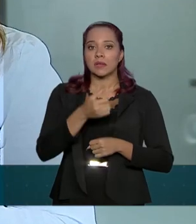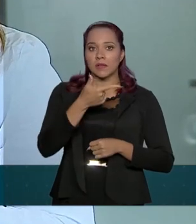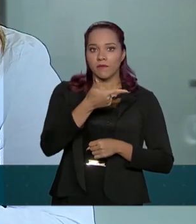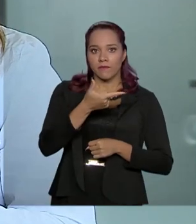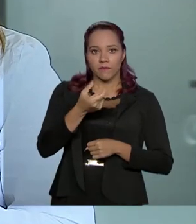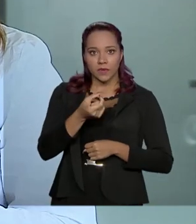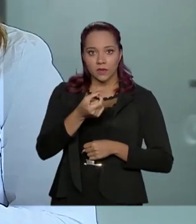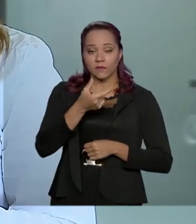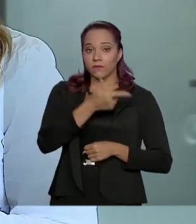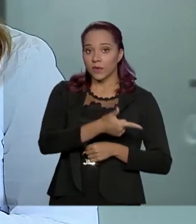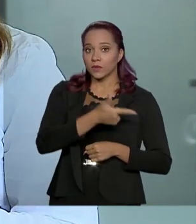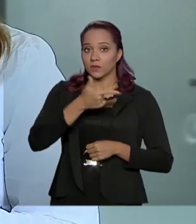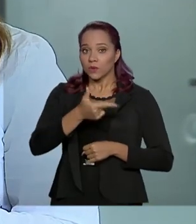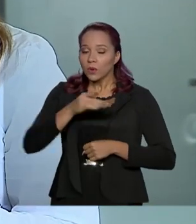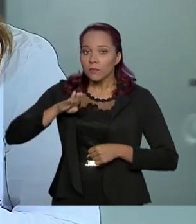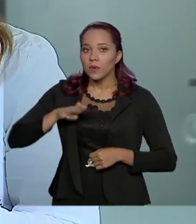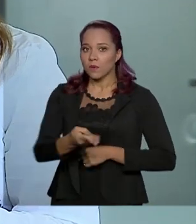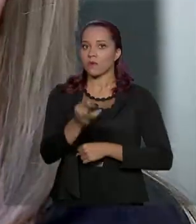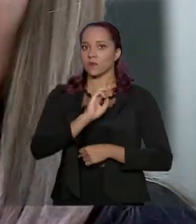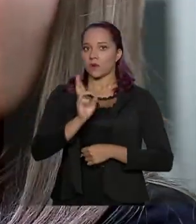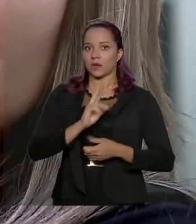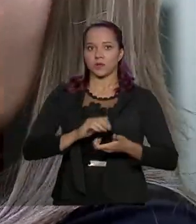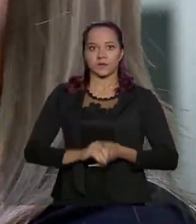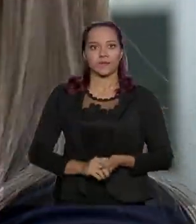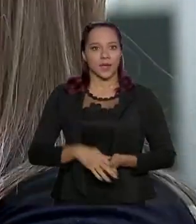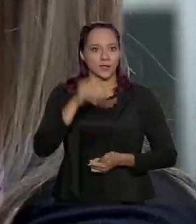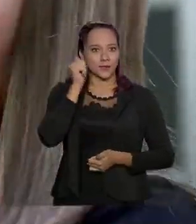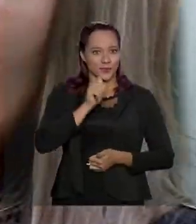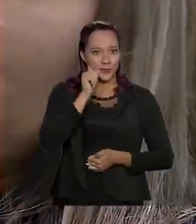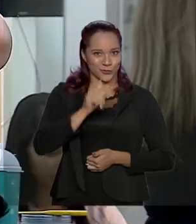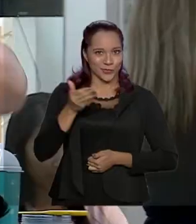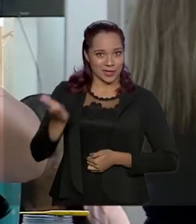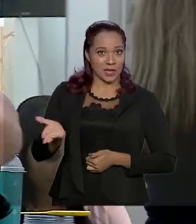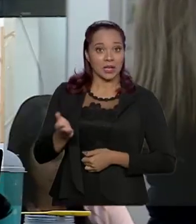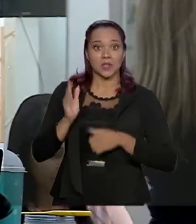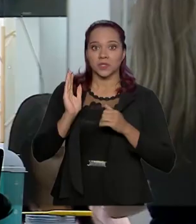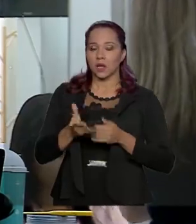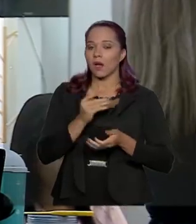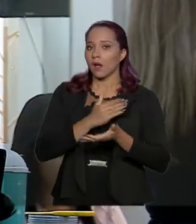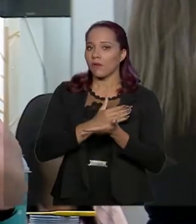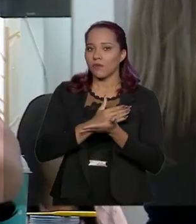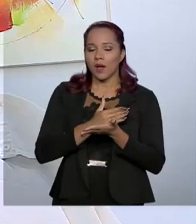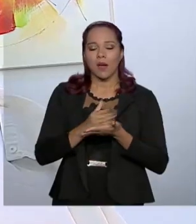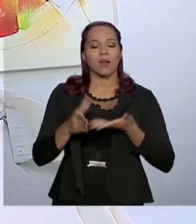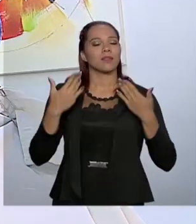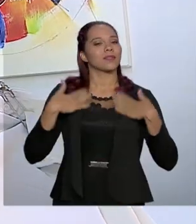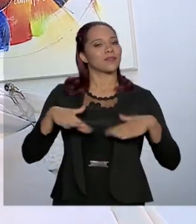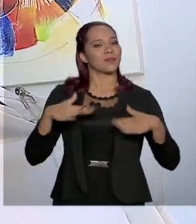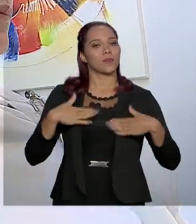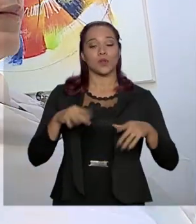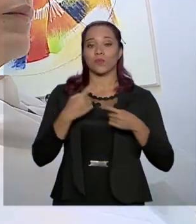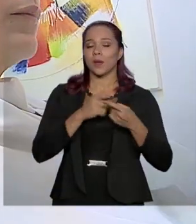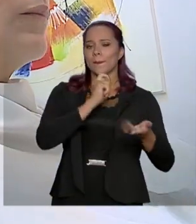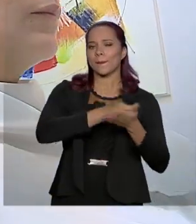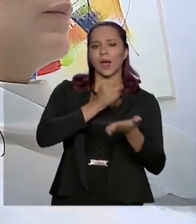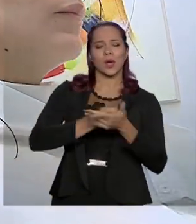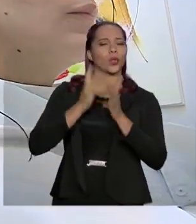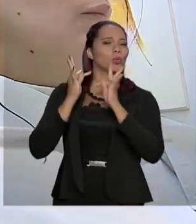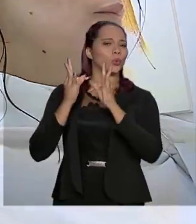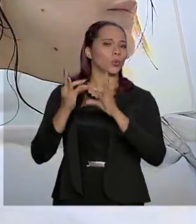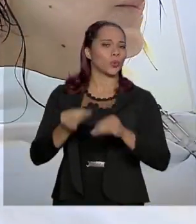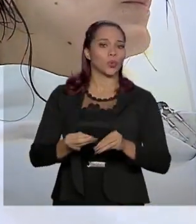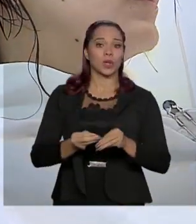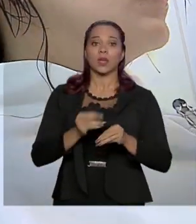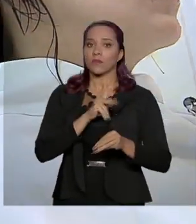22 bilhões de reais. Esta micro empresária vai entrar o ano tranquila, quitou todas as pendências